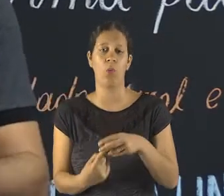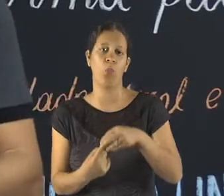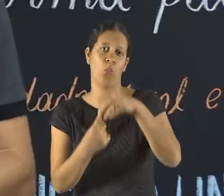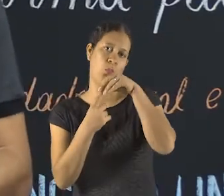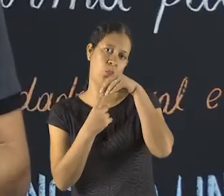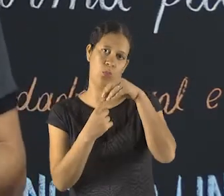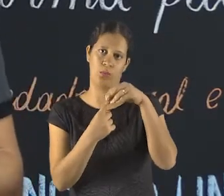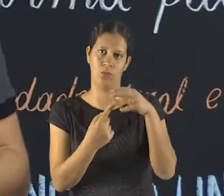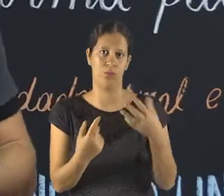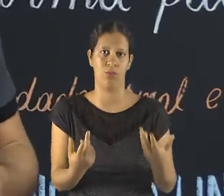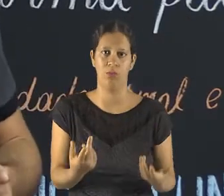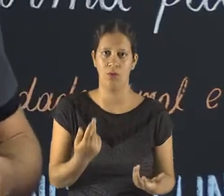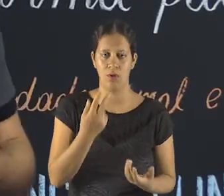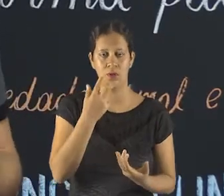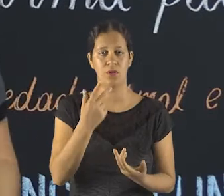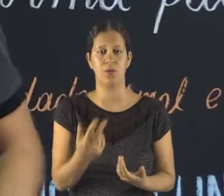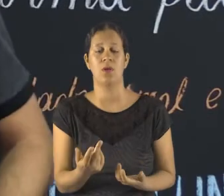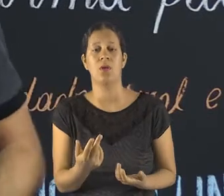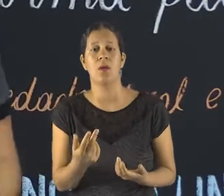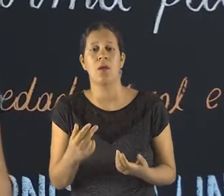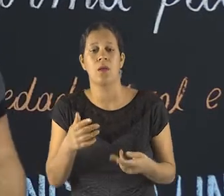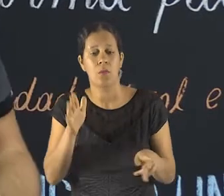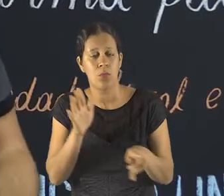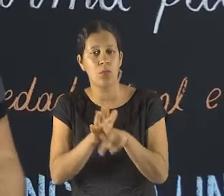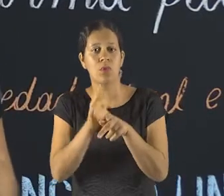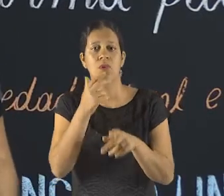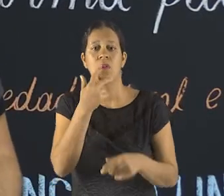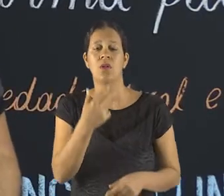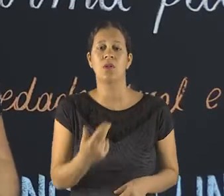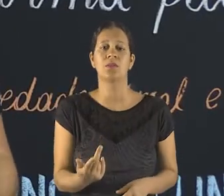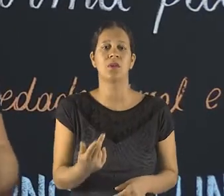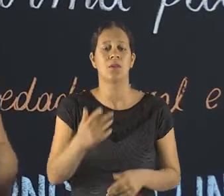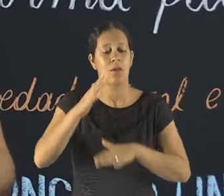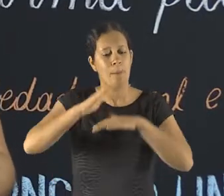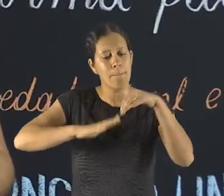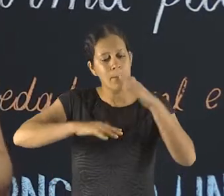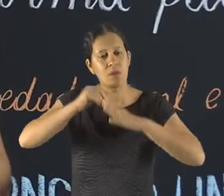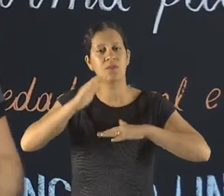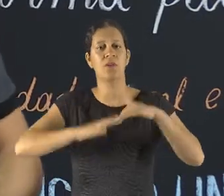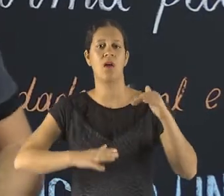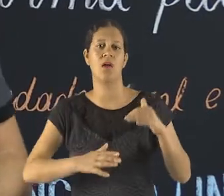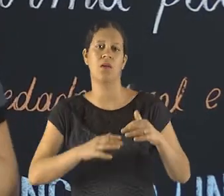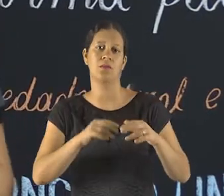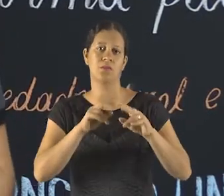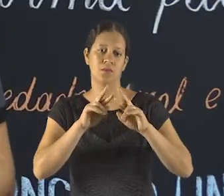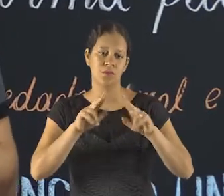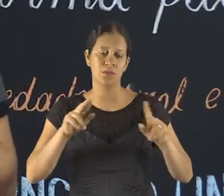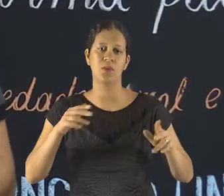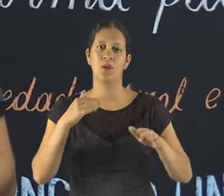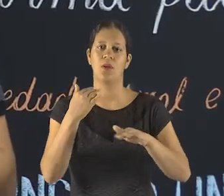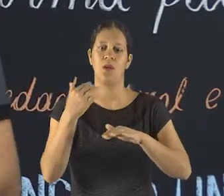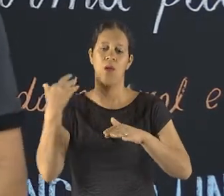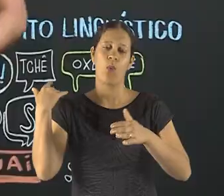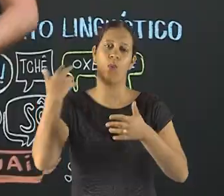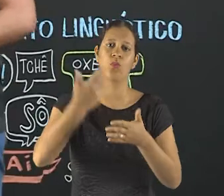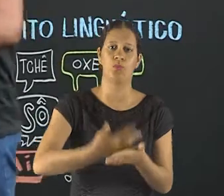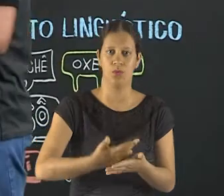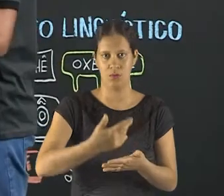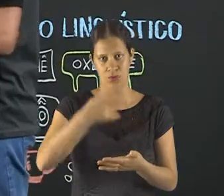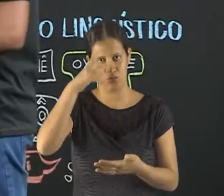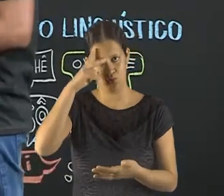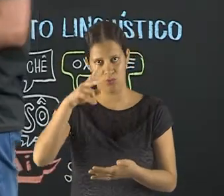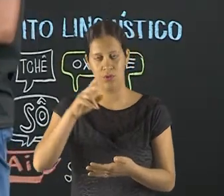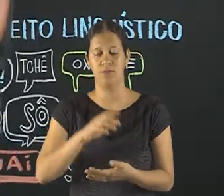imutável, ele não é intocável, não. Uma grande propriedade da língua é exatamente essa capacidade de se diversificar ao longo da história.